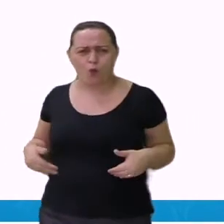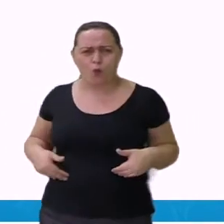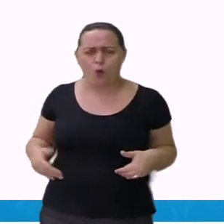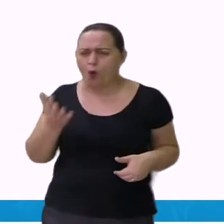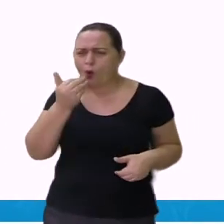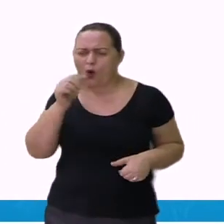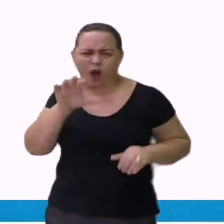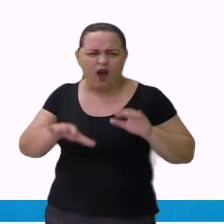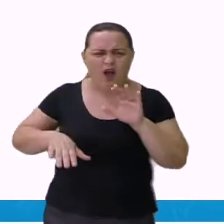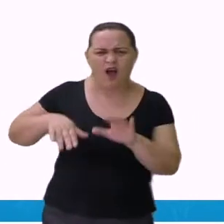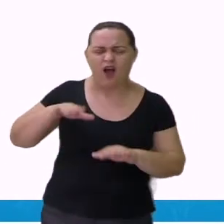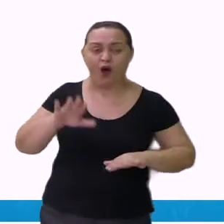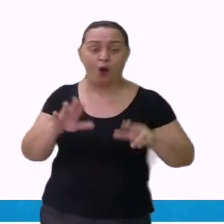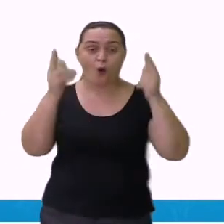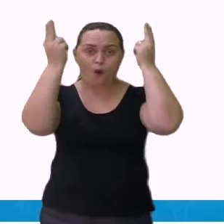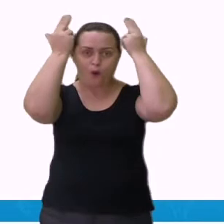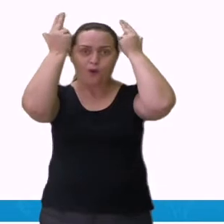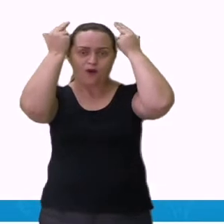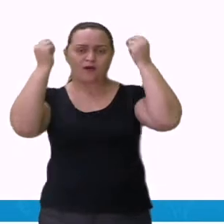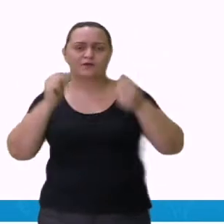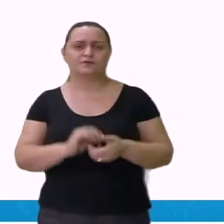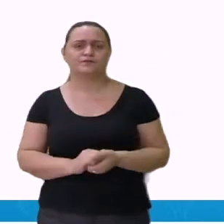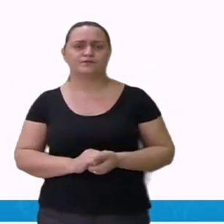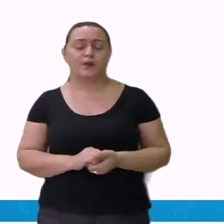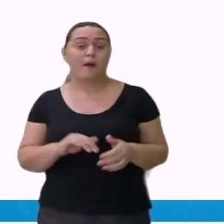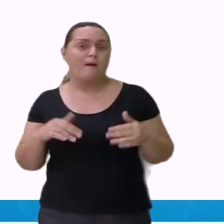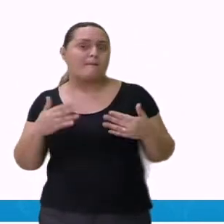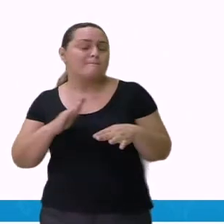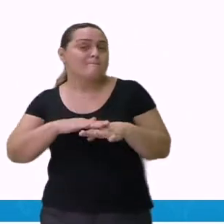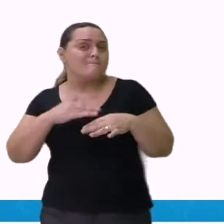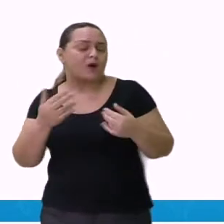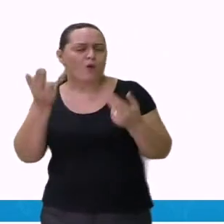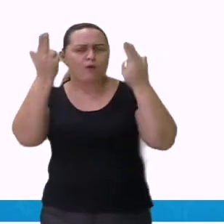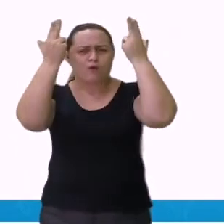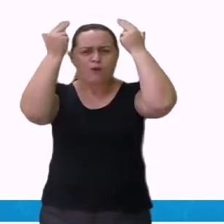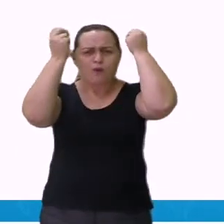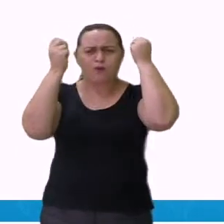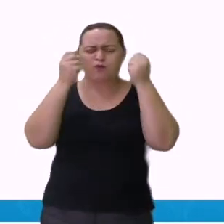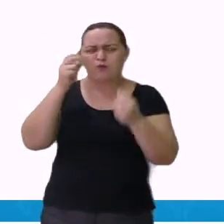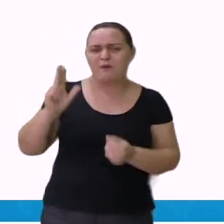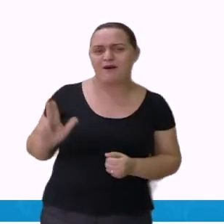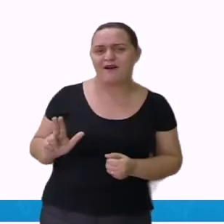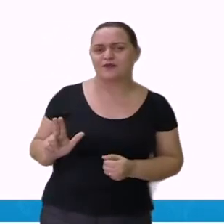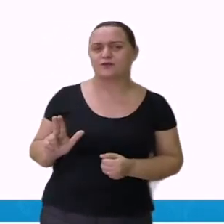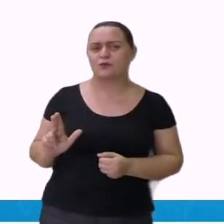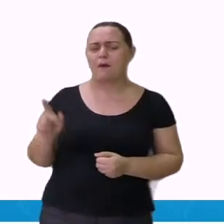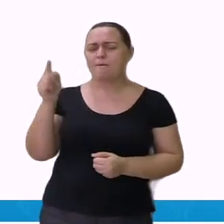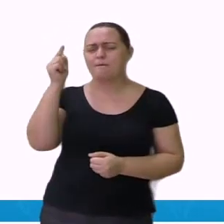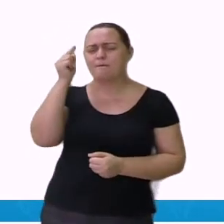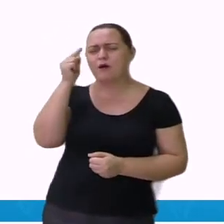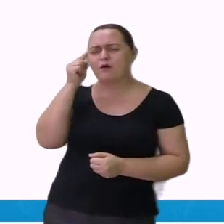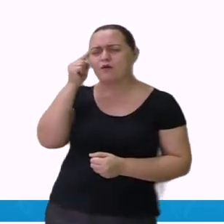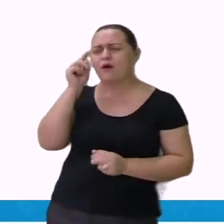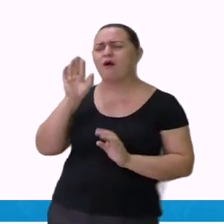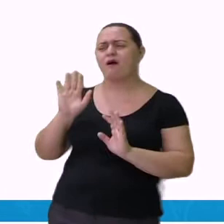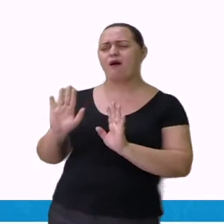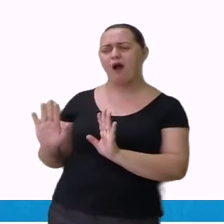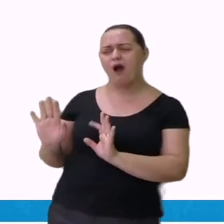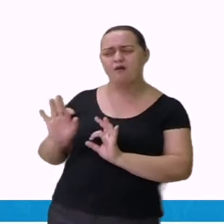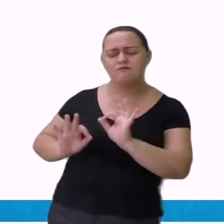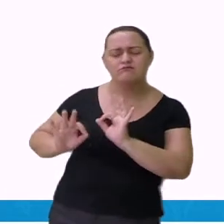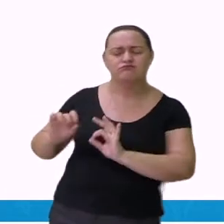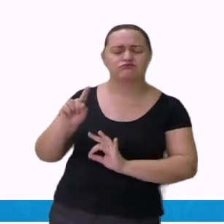Mestre coelho, que era muito esperto, imaginou um plano para acabar com a